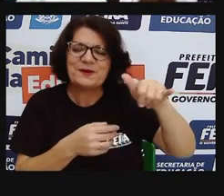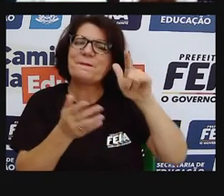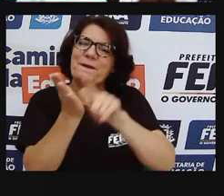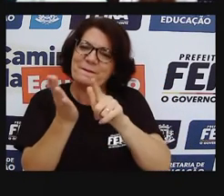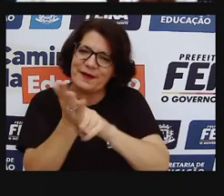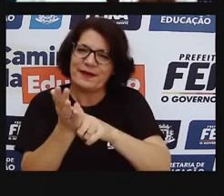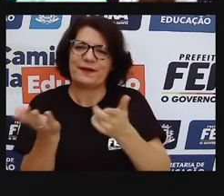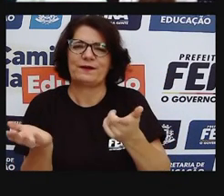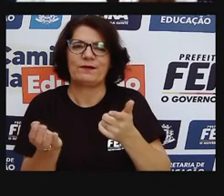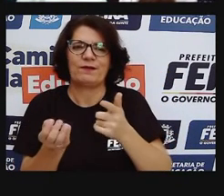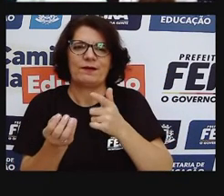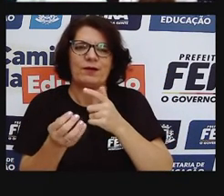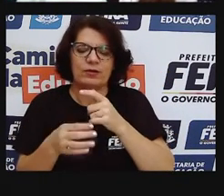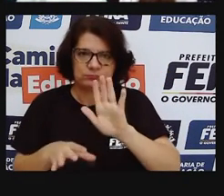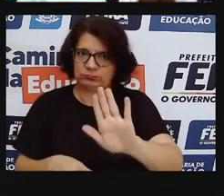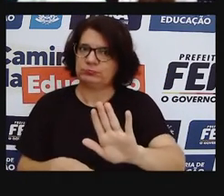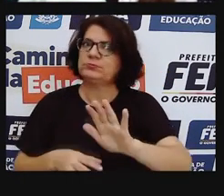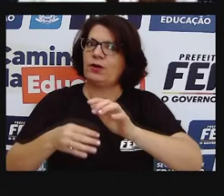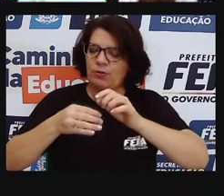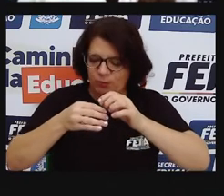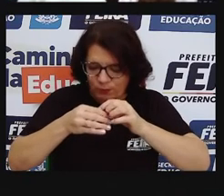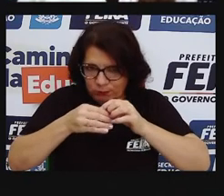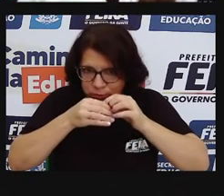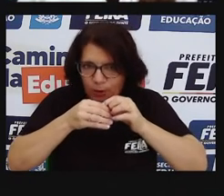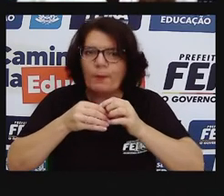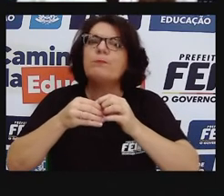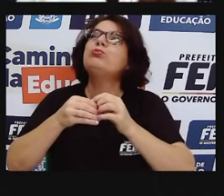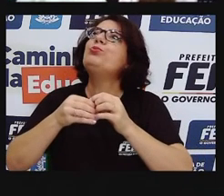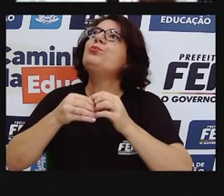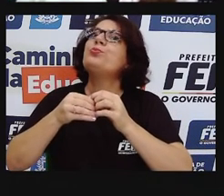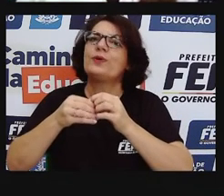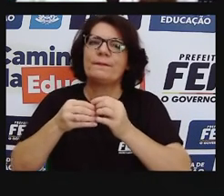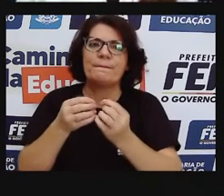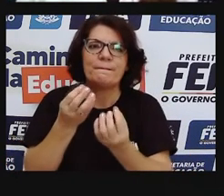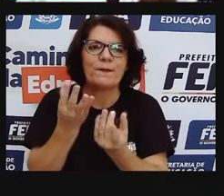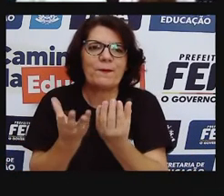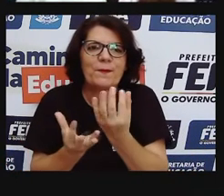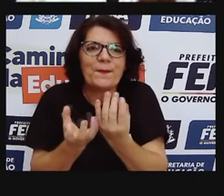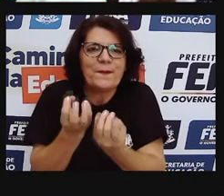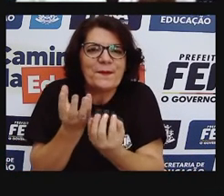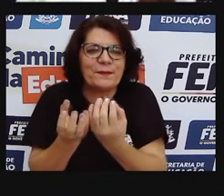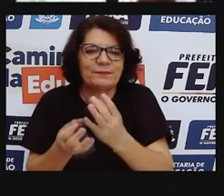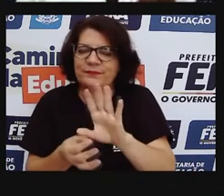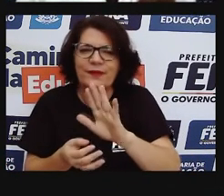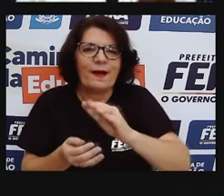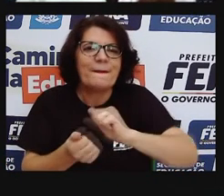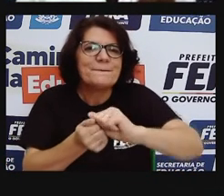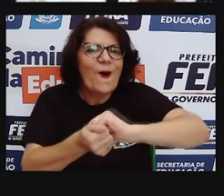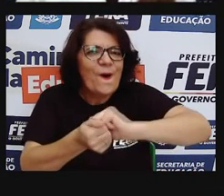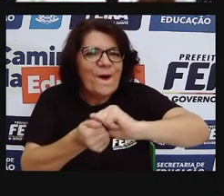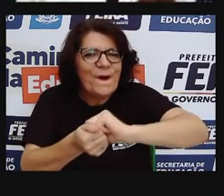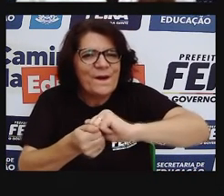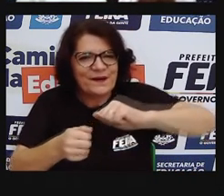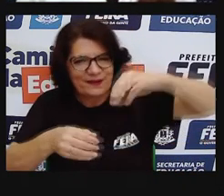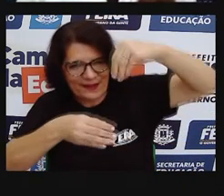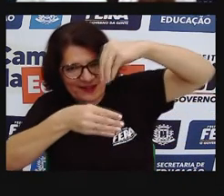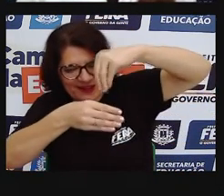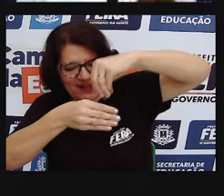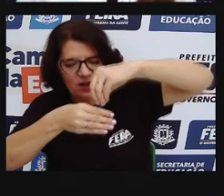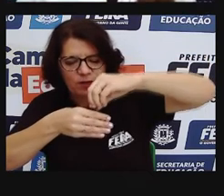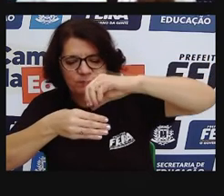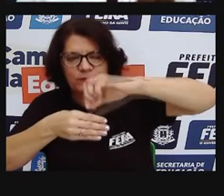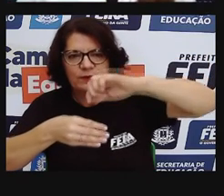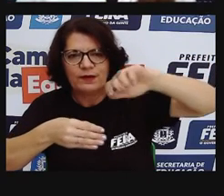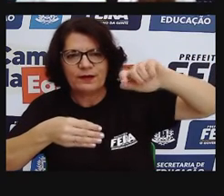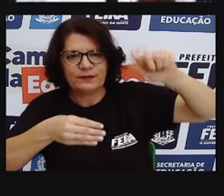bolinhas de sabão, e aí eu lembro que quando eu era criança eu não tinha, não tinha esses canudos